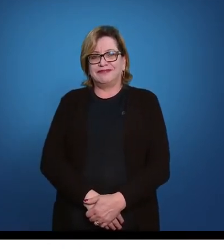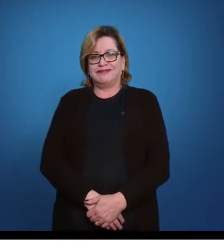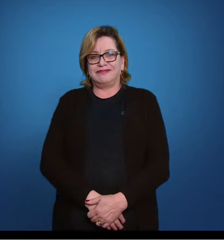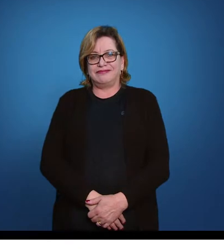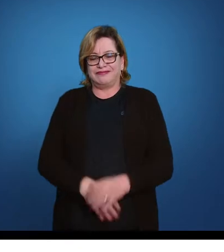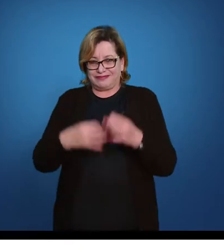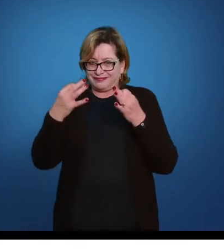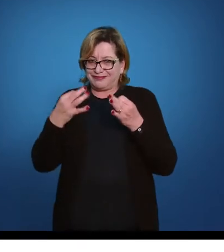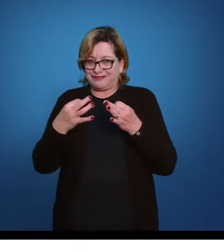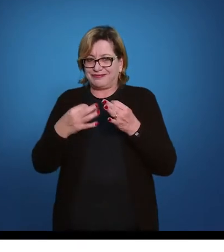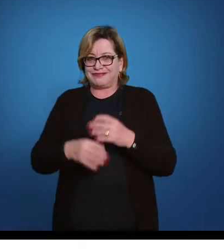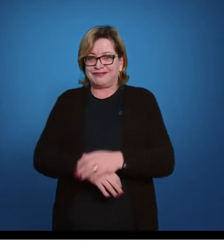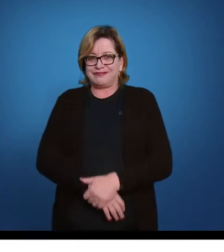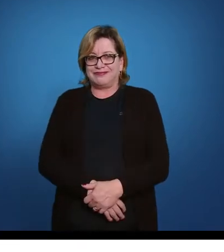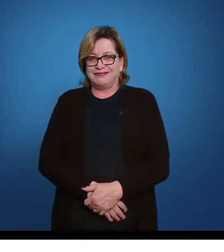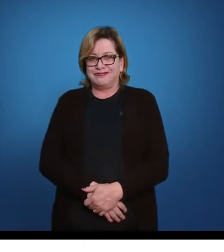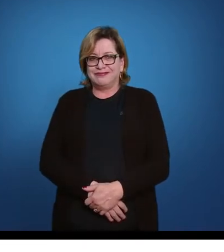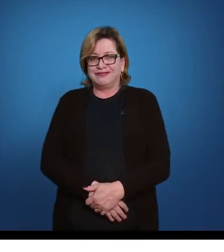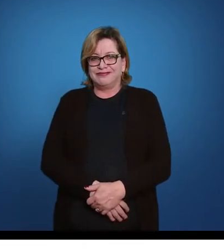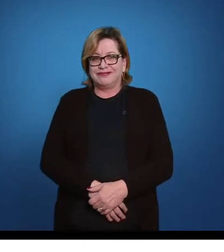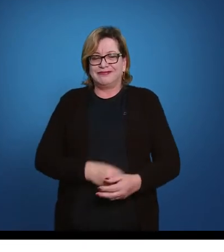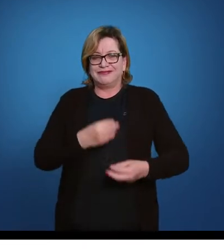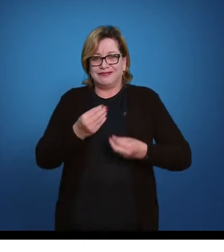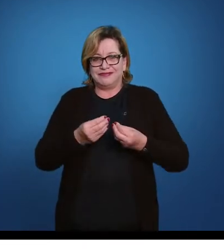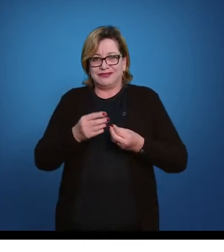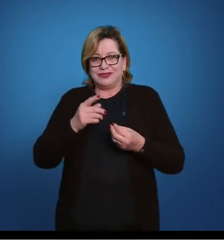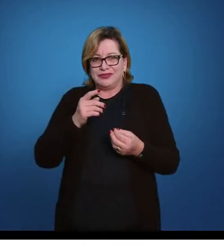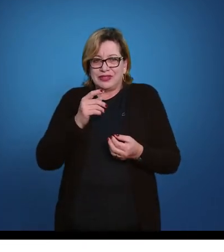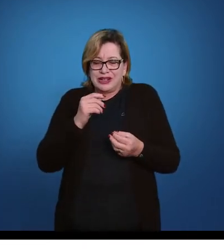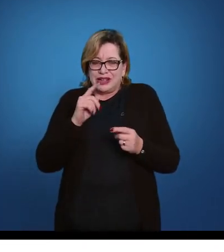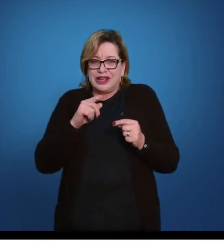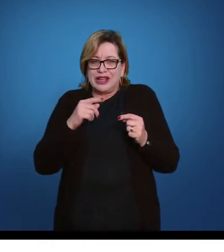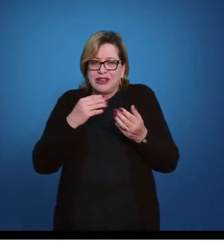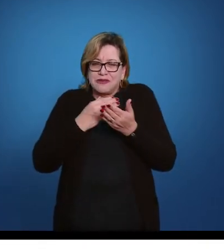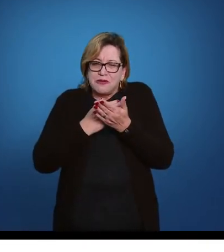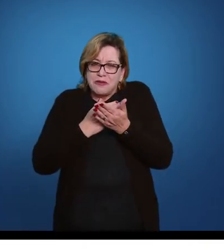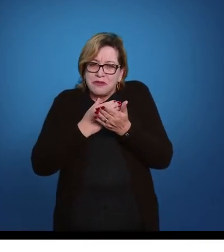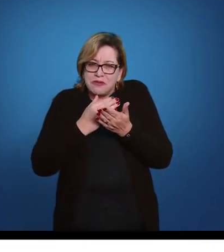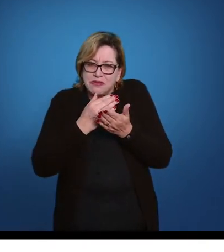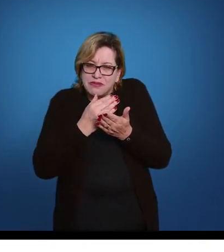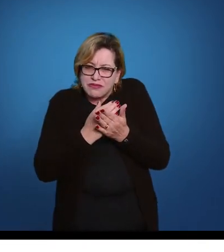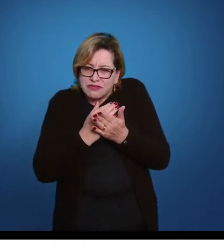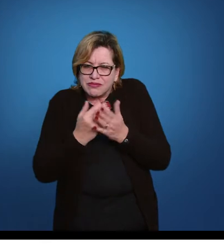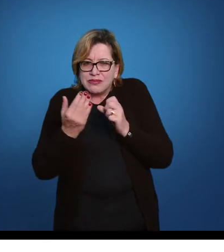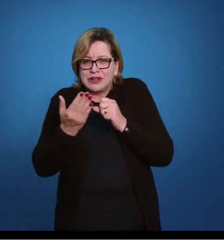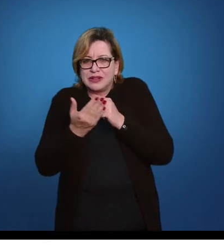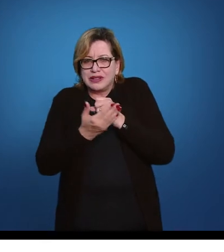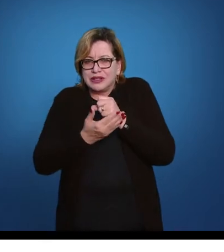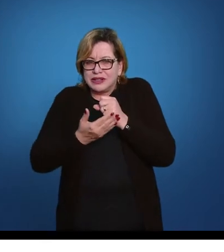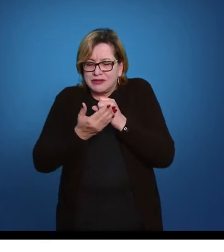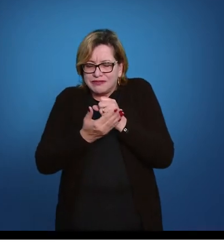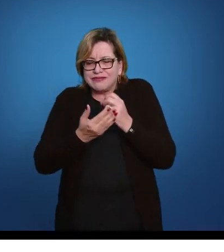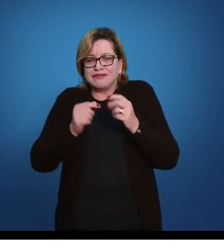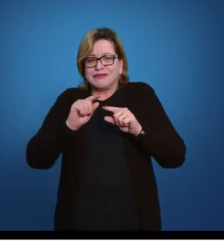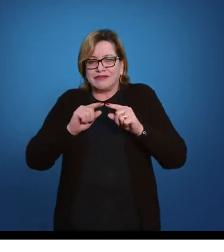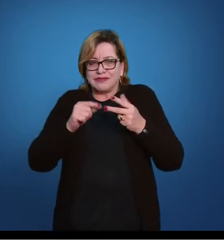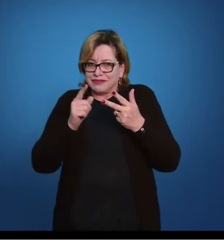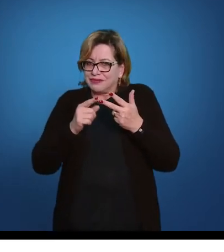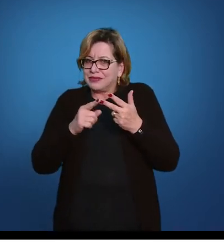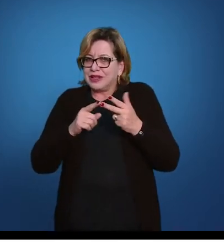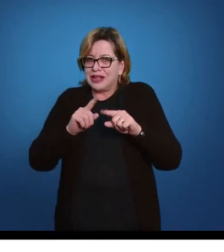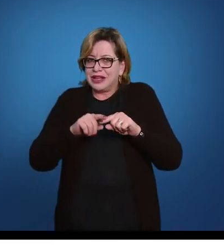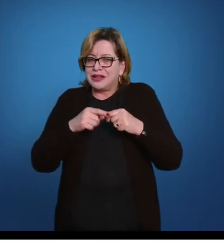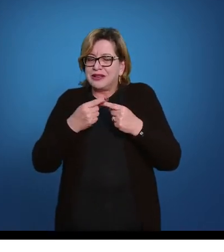Certo? Então, esse é um ponto bem inicial realmente da parada de mãos, mas que